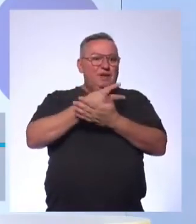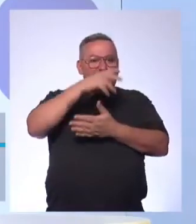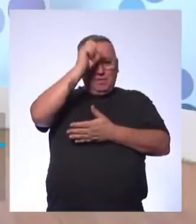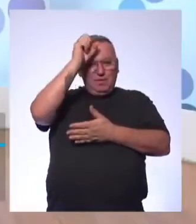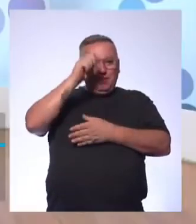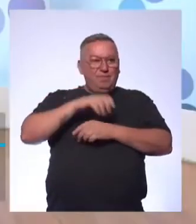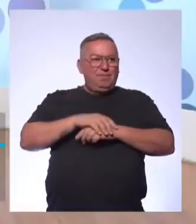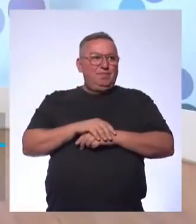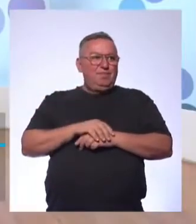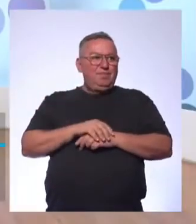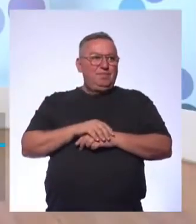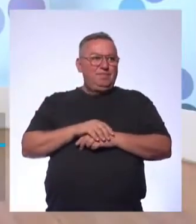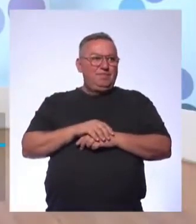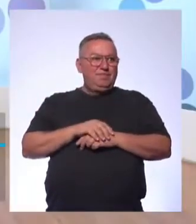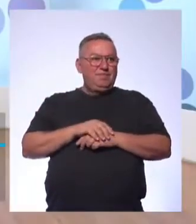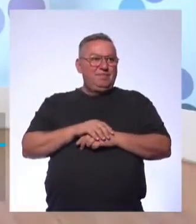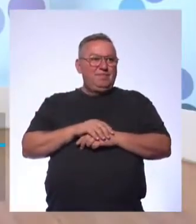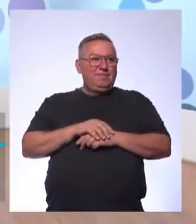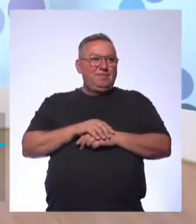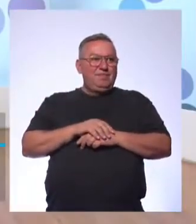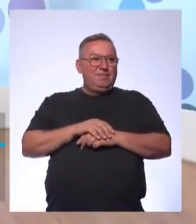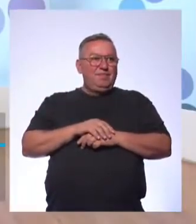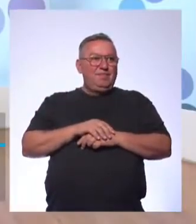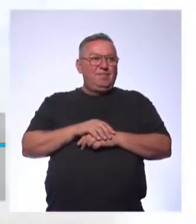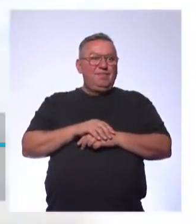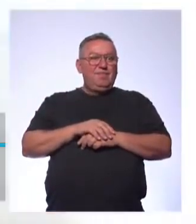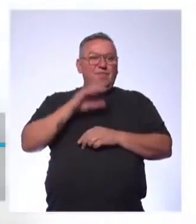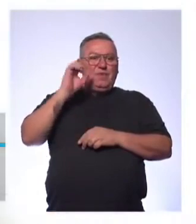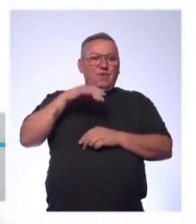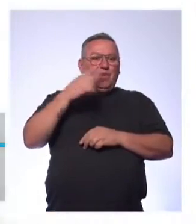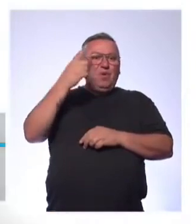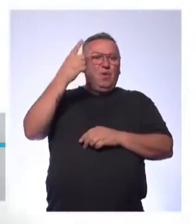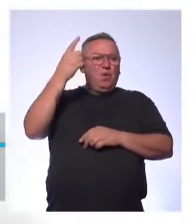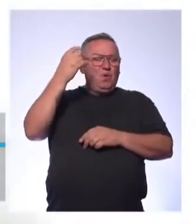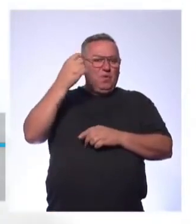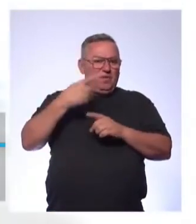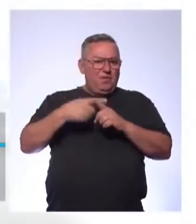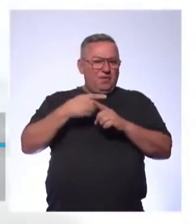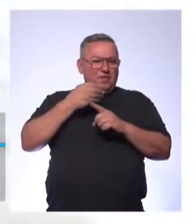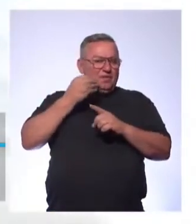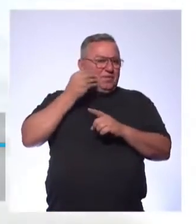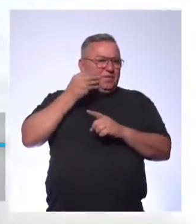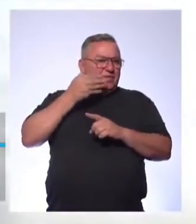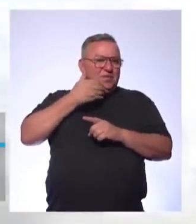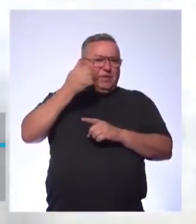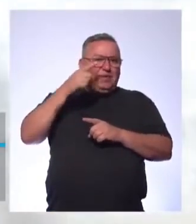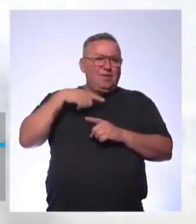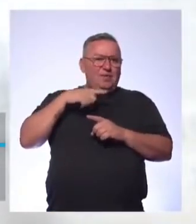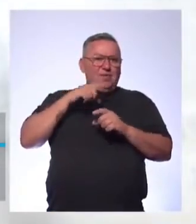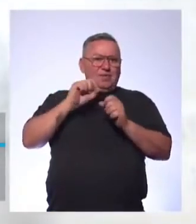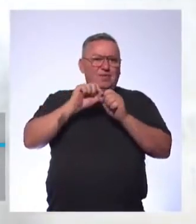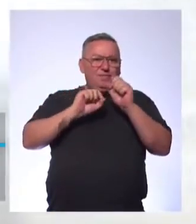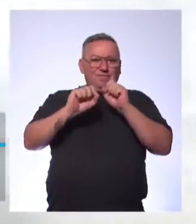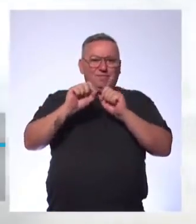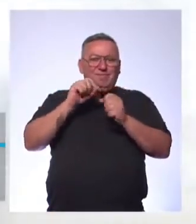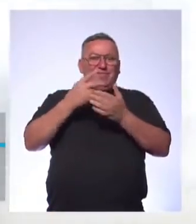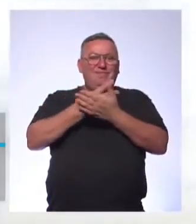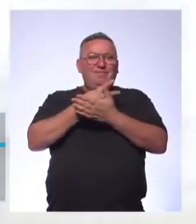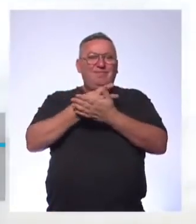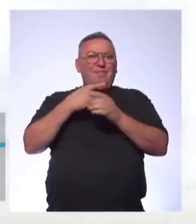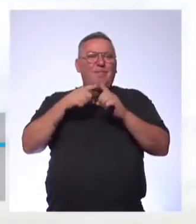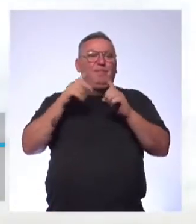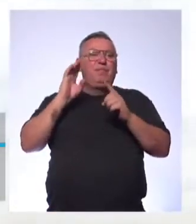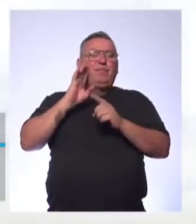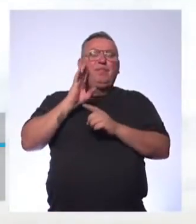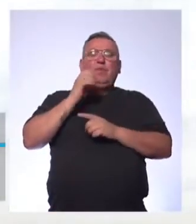né? Aí eu quando jogo uma vez, eu não fico tentando melhorar meu score não Eu só vou lá na parte que eu errei Mas olha,